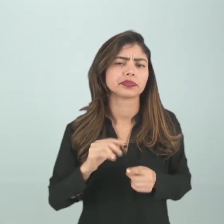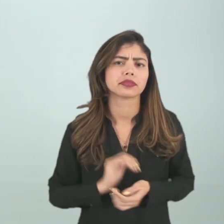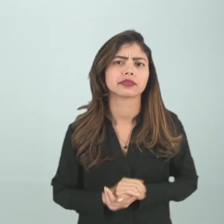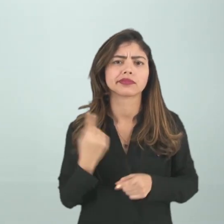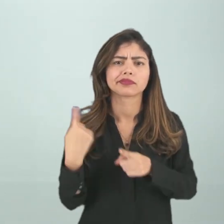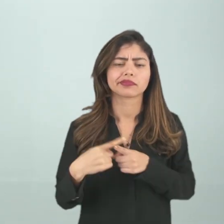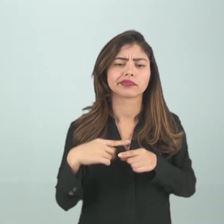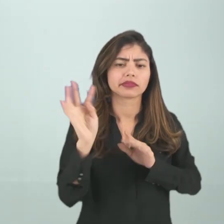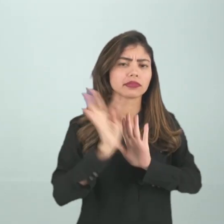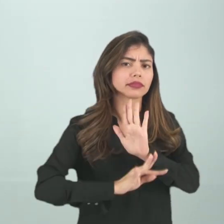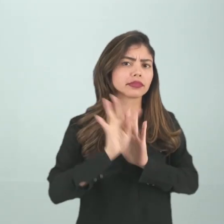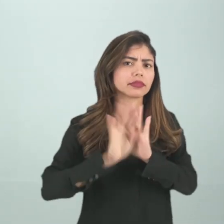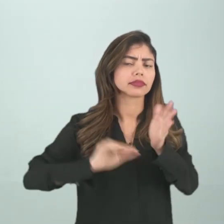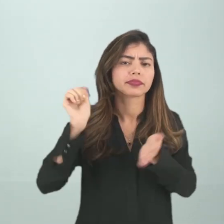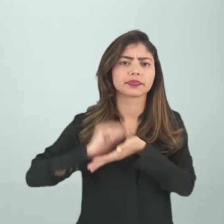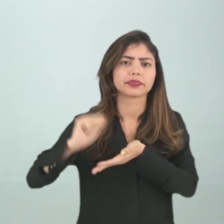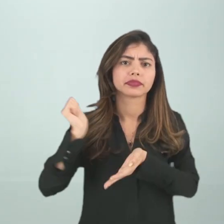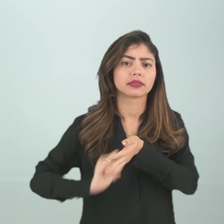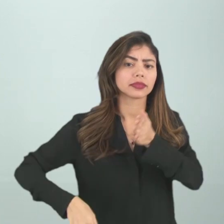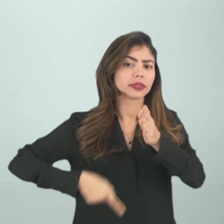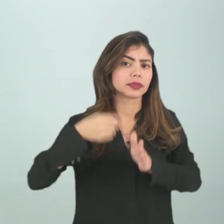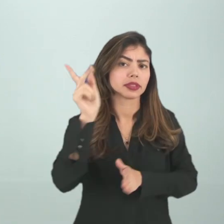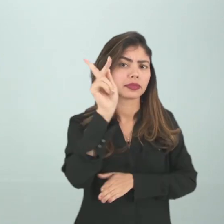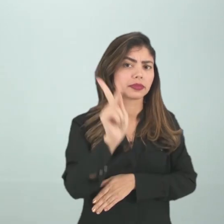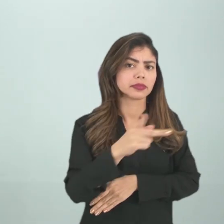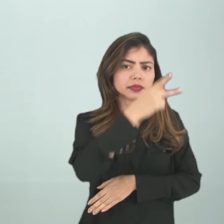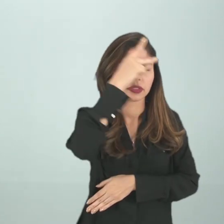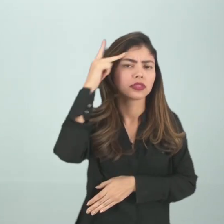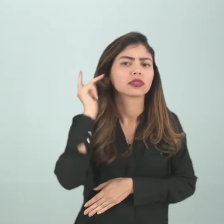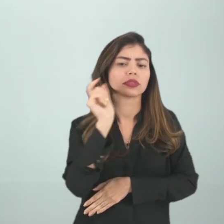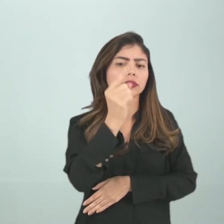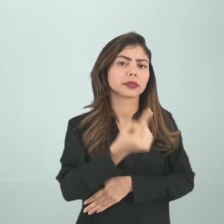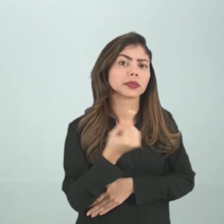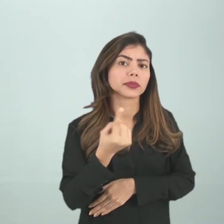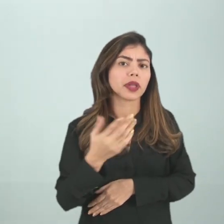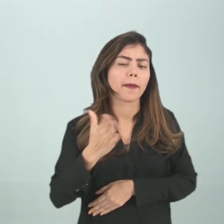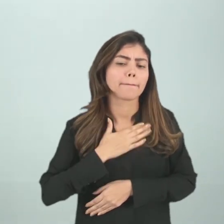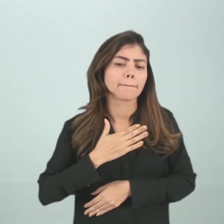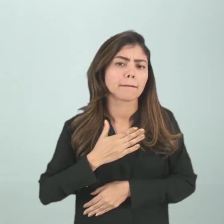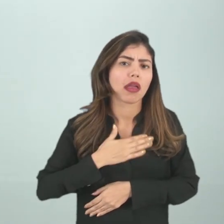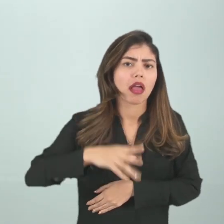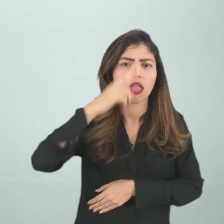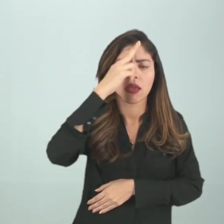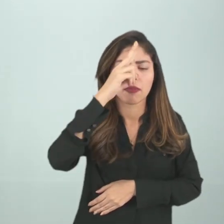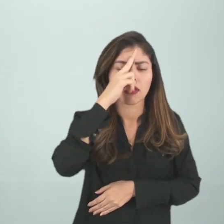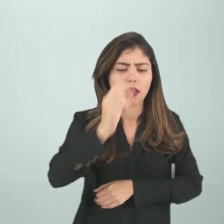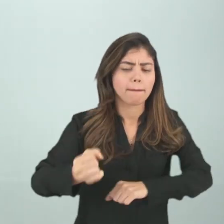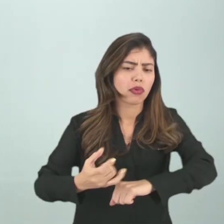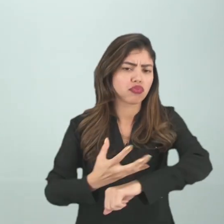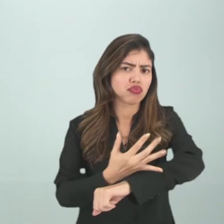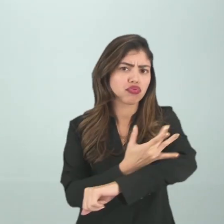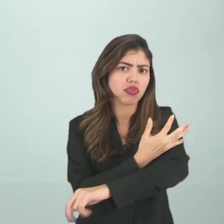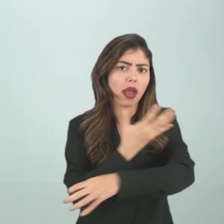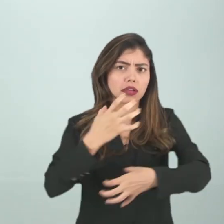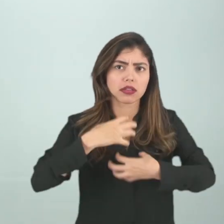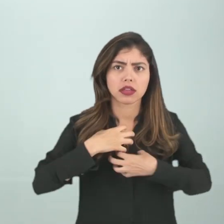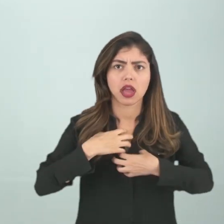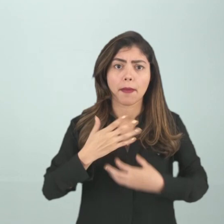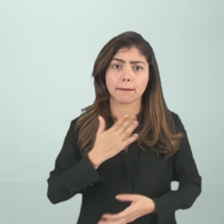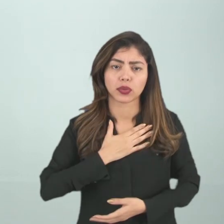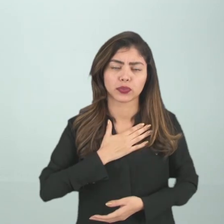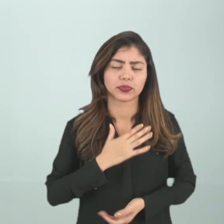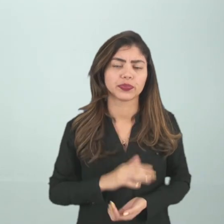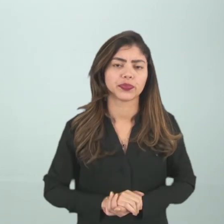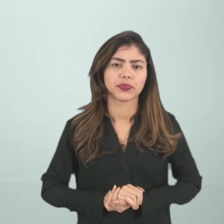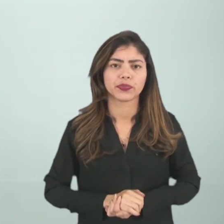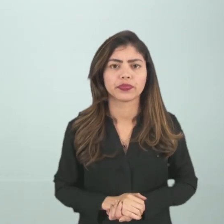Porque o meu texto é escrito em primeira pessoa, são as minhas lembranças, são as minhas emoções, são os meus sentimentos. Por isso